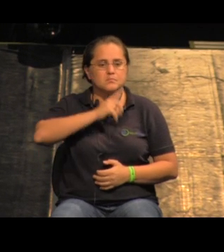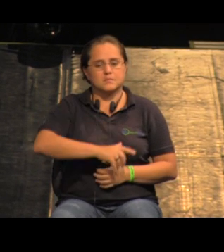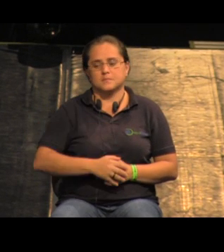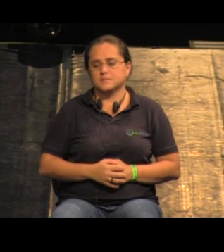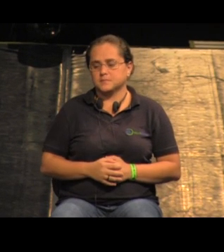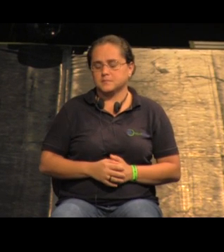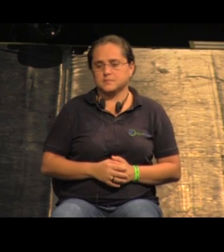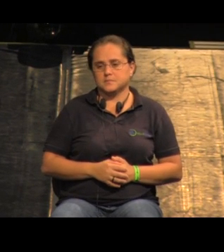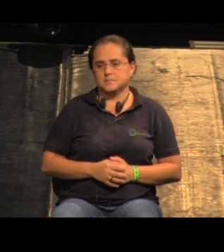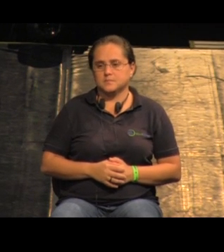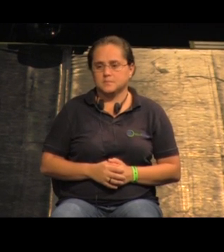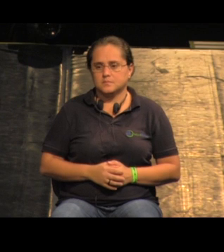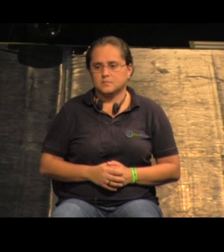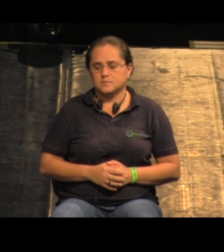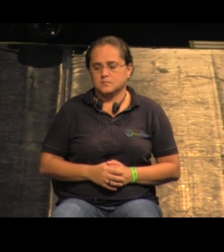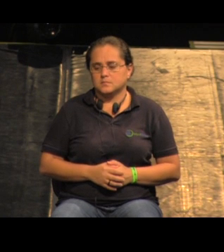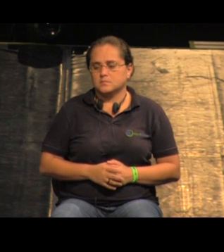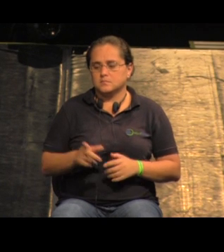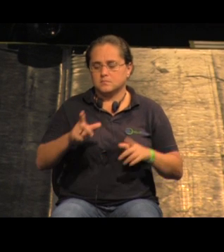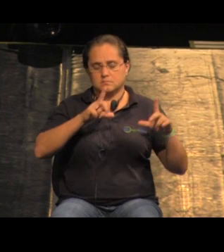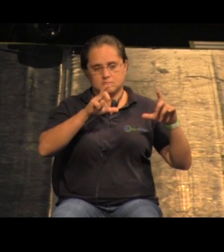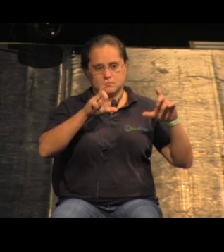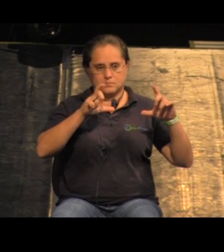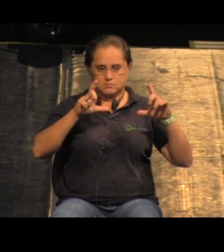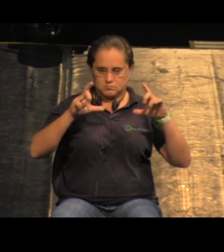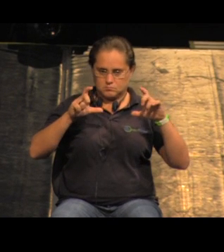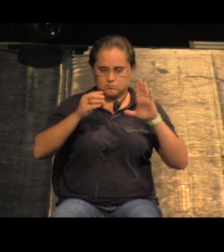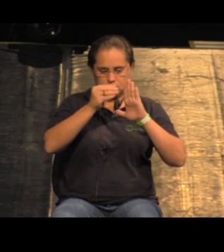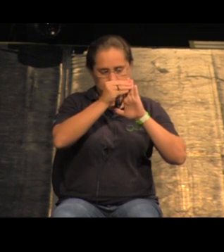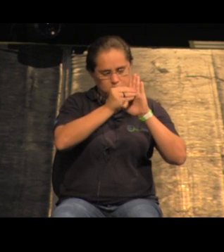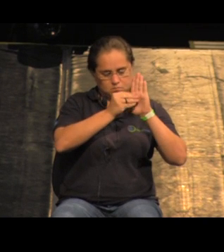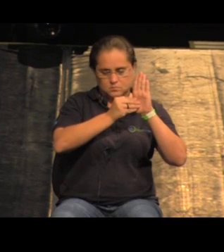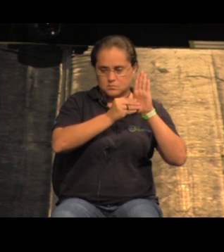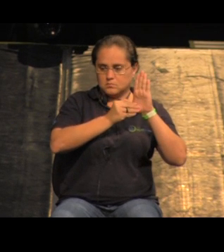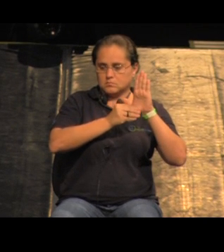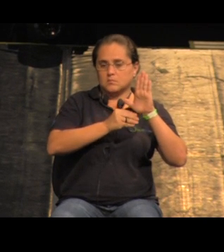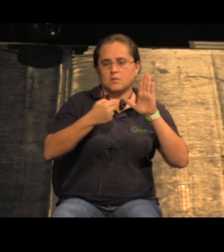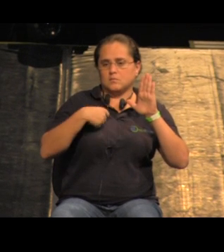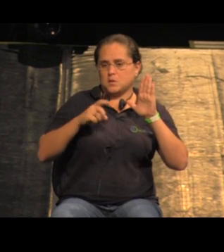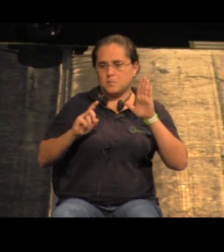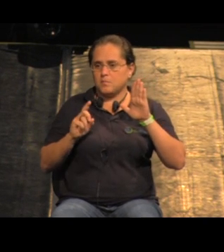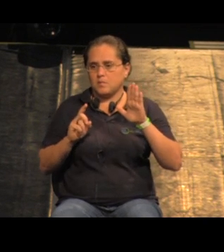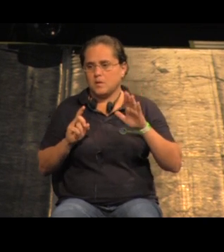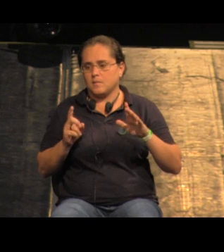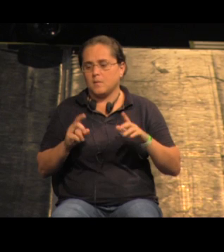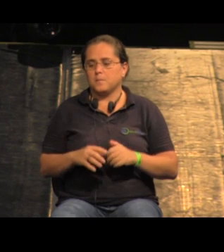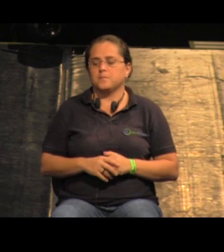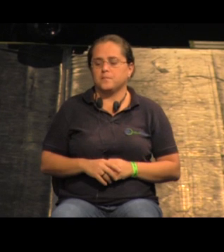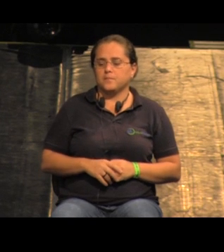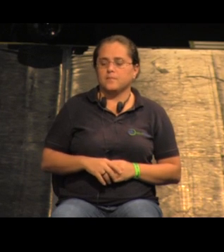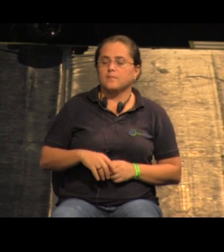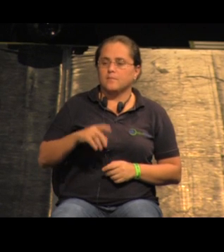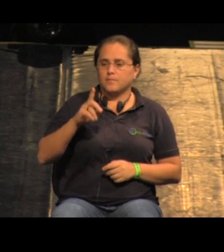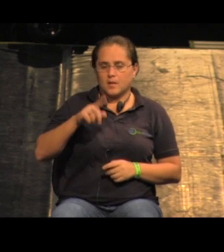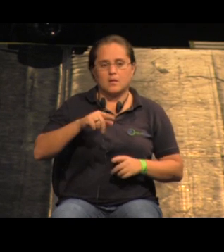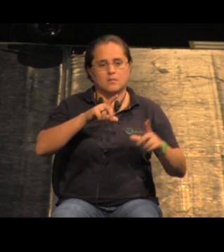contundente essas fotos todas que eu estou pondo aqui da ciclovia pronta não são minhas nem um fotógrafo é